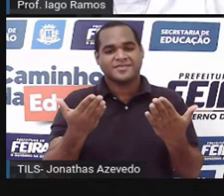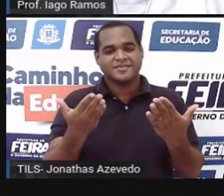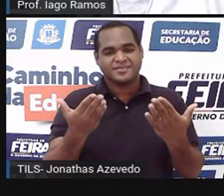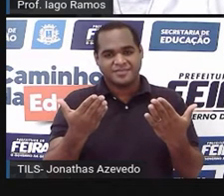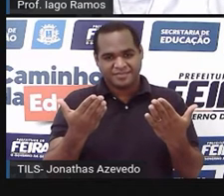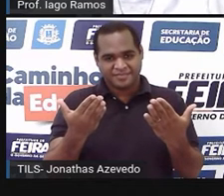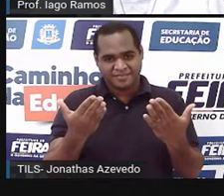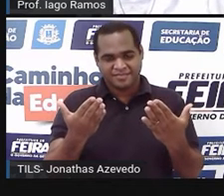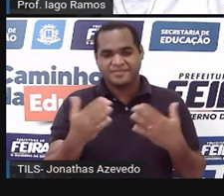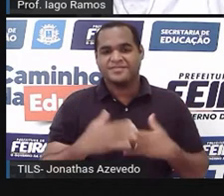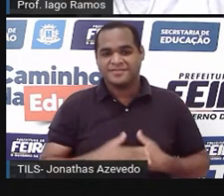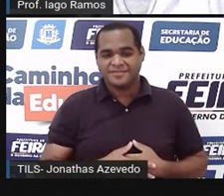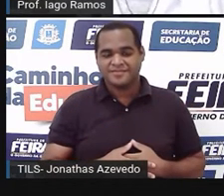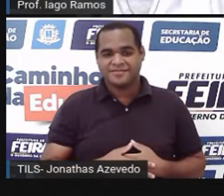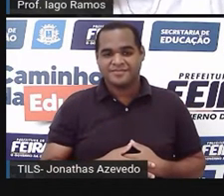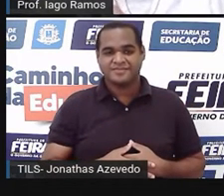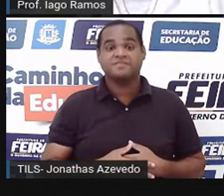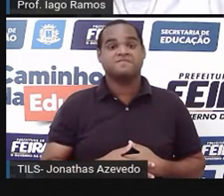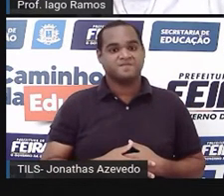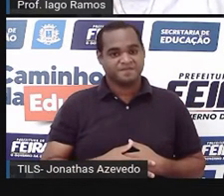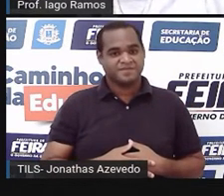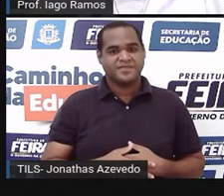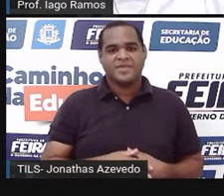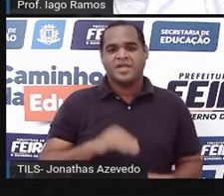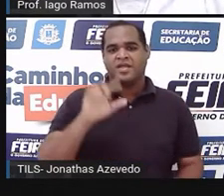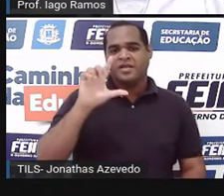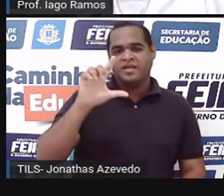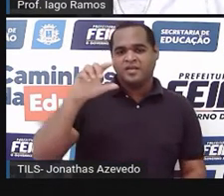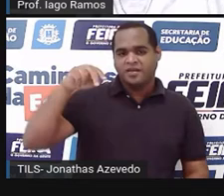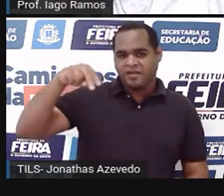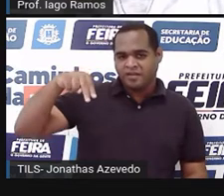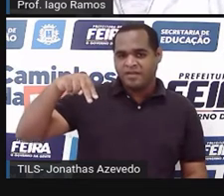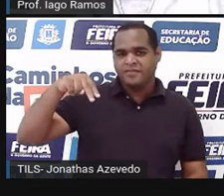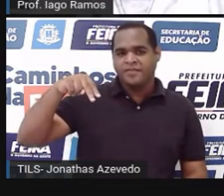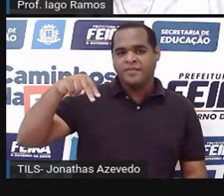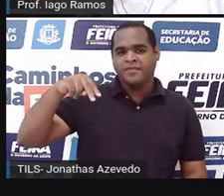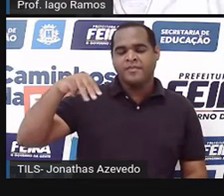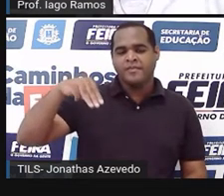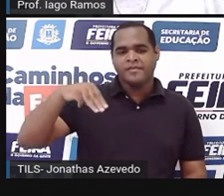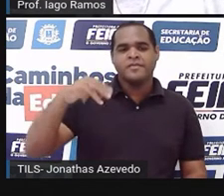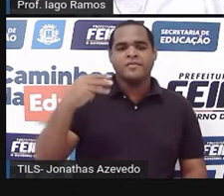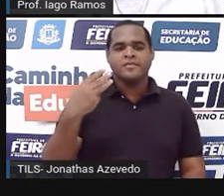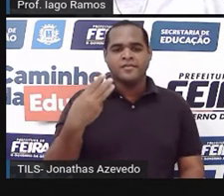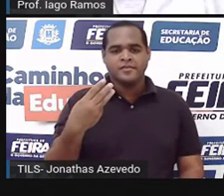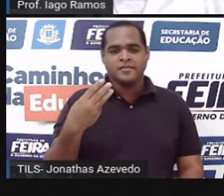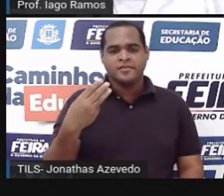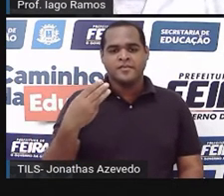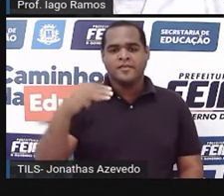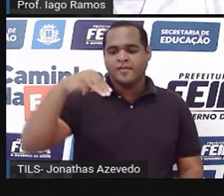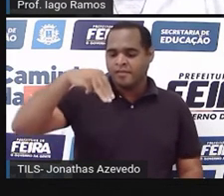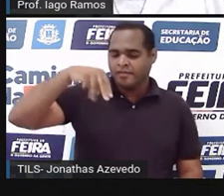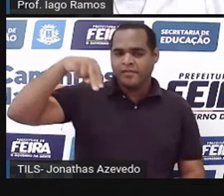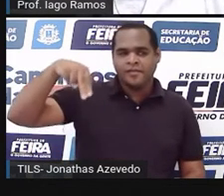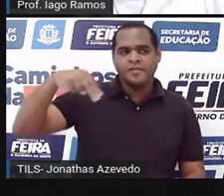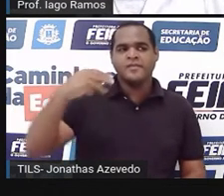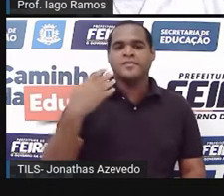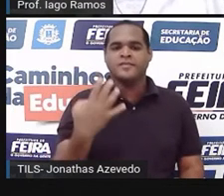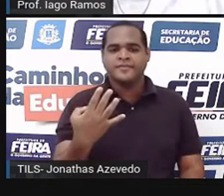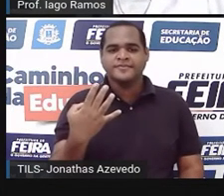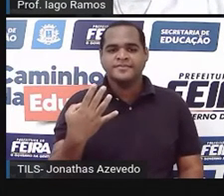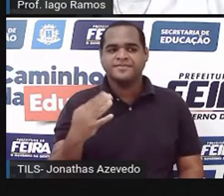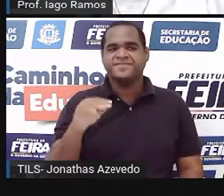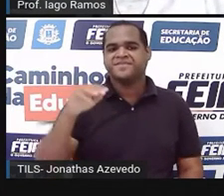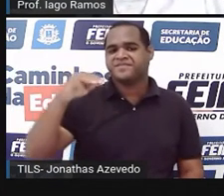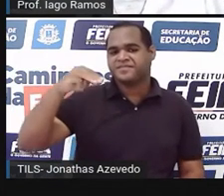O lado que vai de L a M, mede 3, de M a N, mede 4, de N